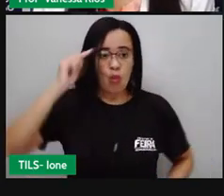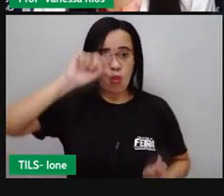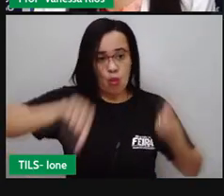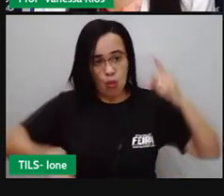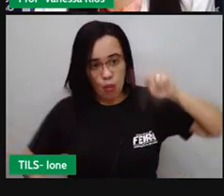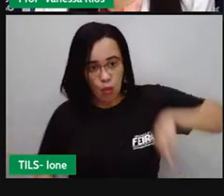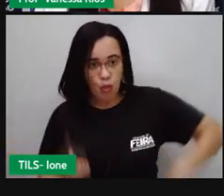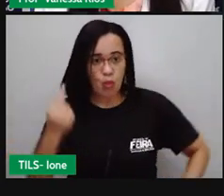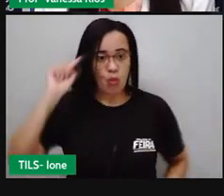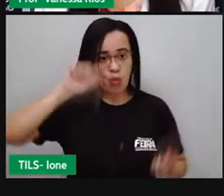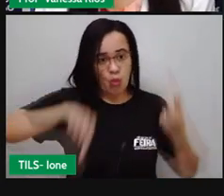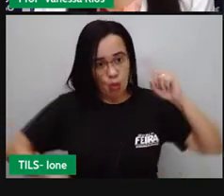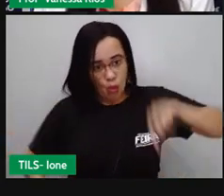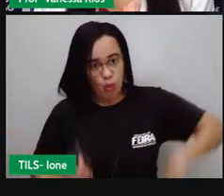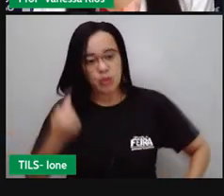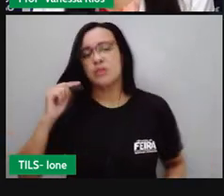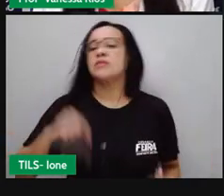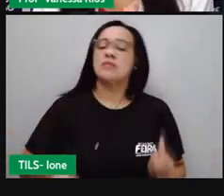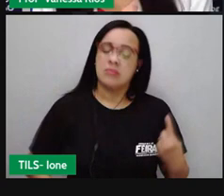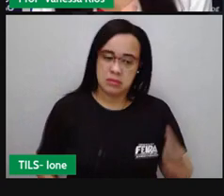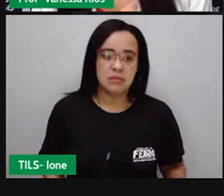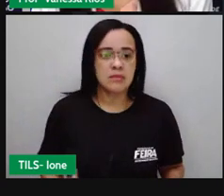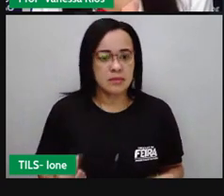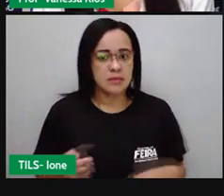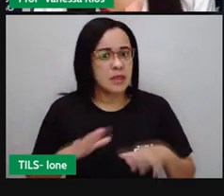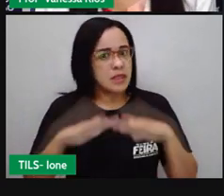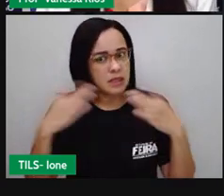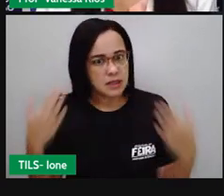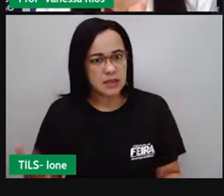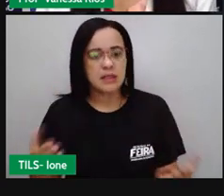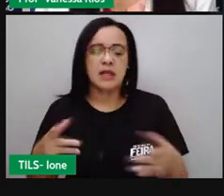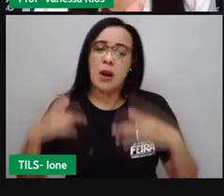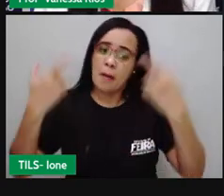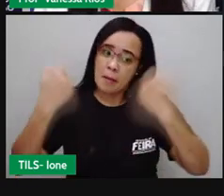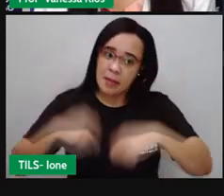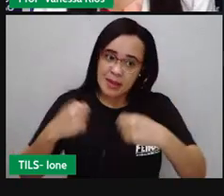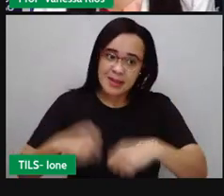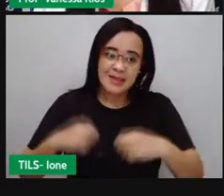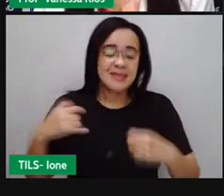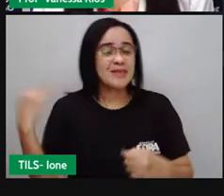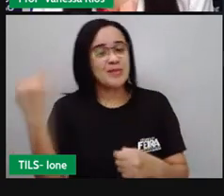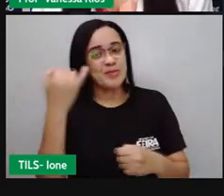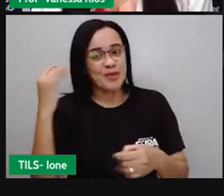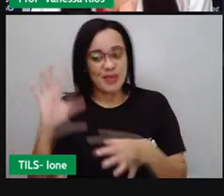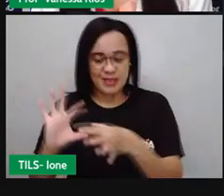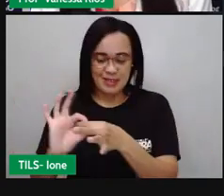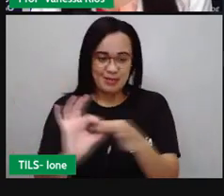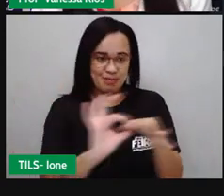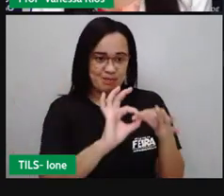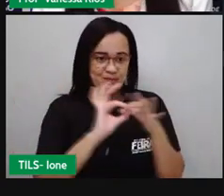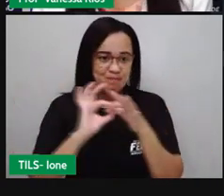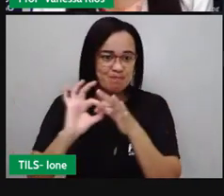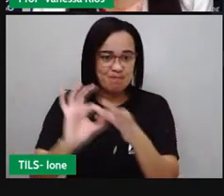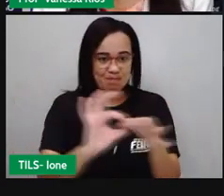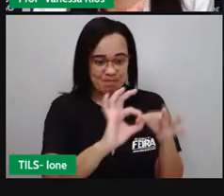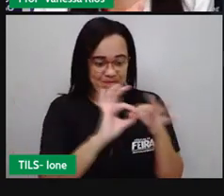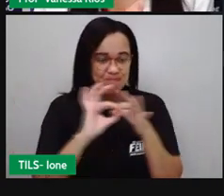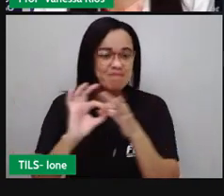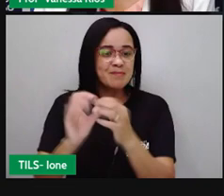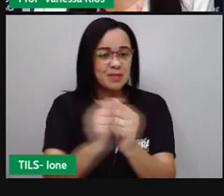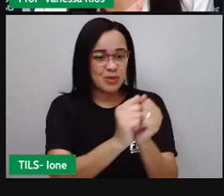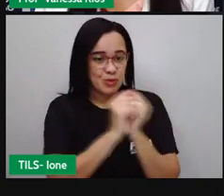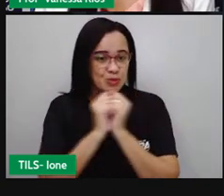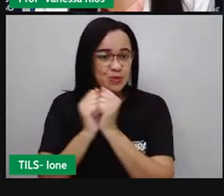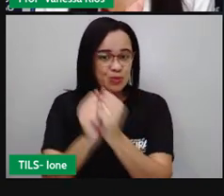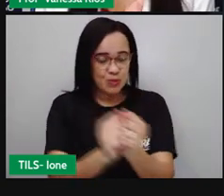impossível aí esses sistemas não estarem juntos. Já que os rins vão fazer justamente a filtração do sangue, né?